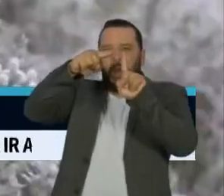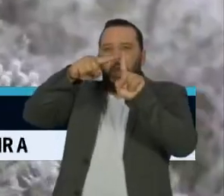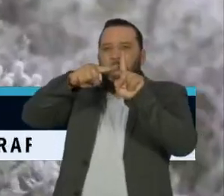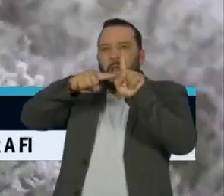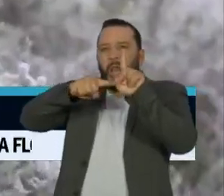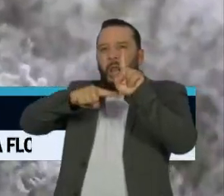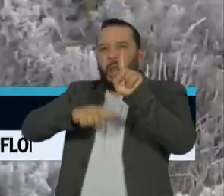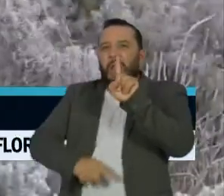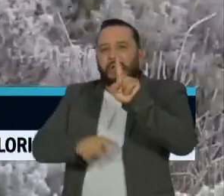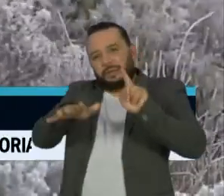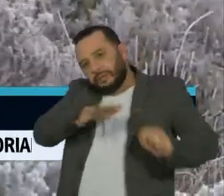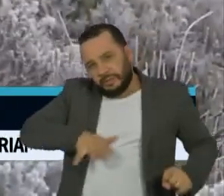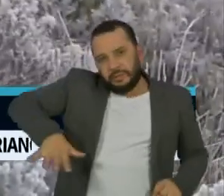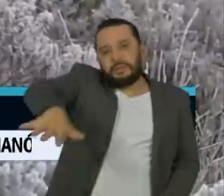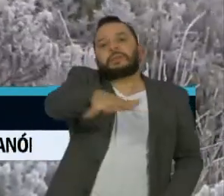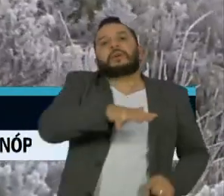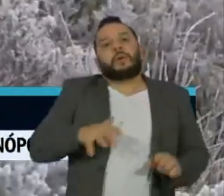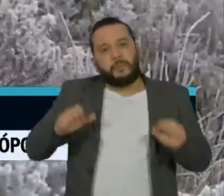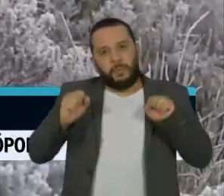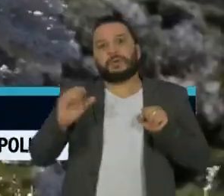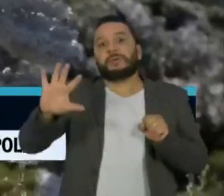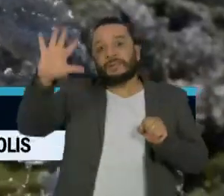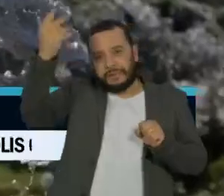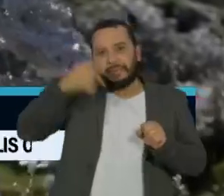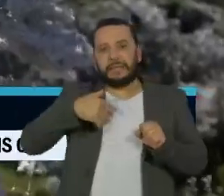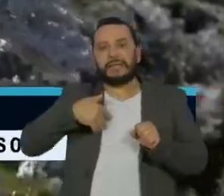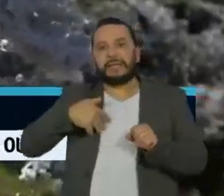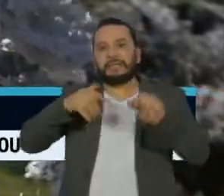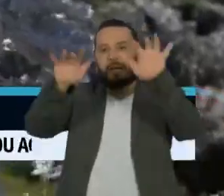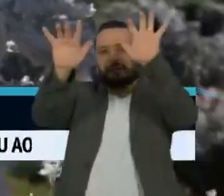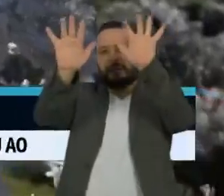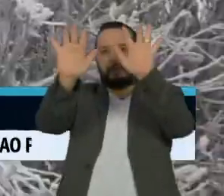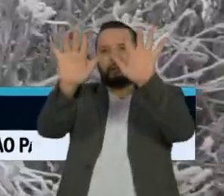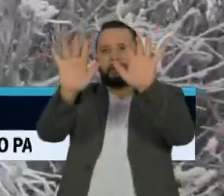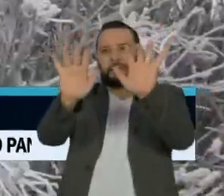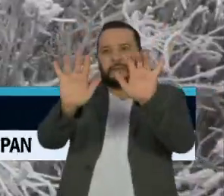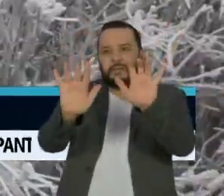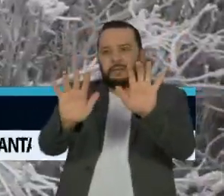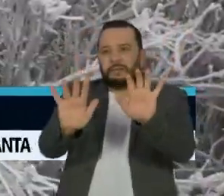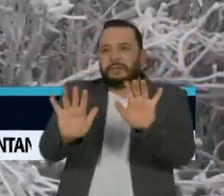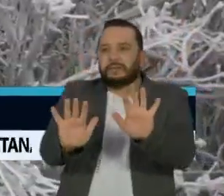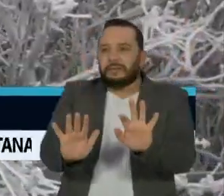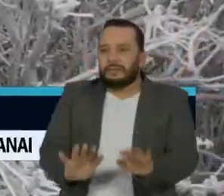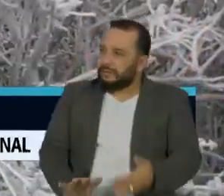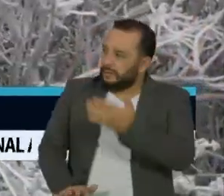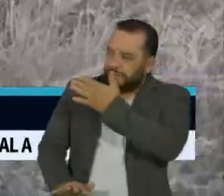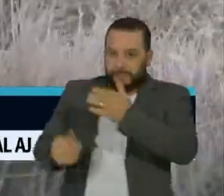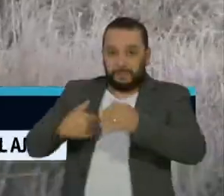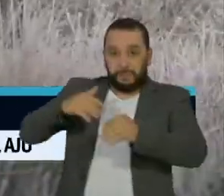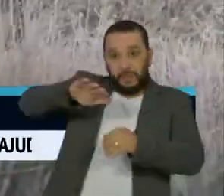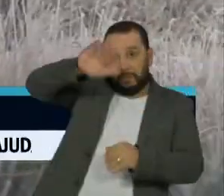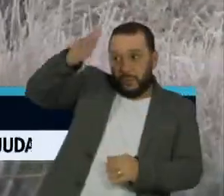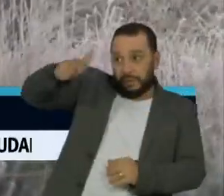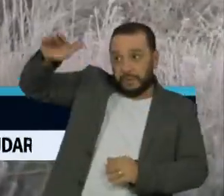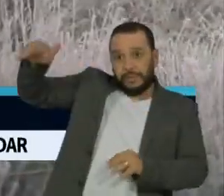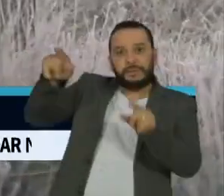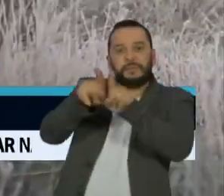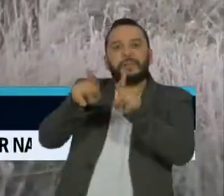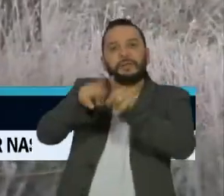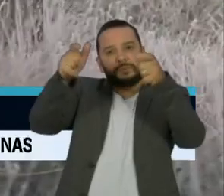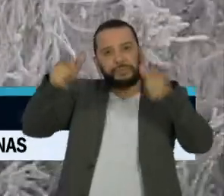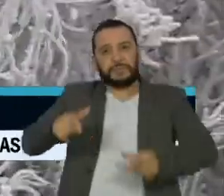todo o estado e trazer acúmulo de neve para as cidades serranas e até mesmo para as regiões mais altas da capital